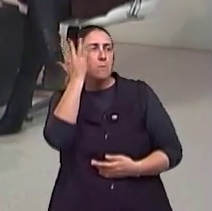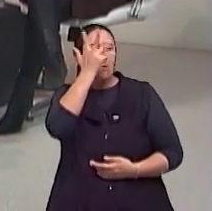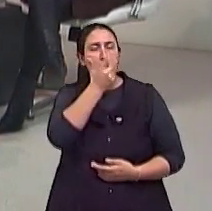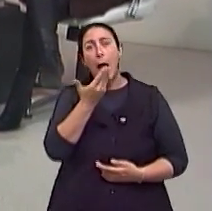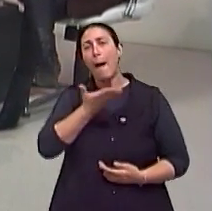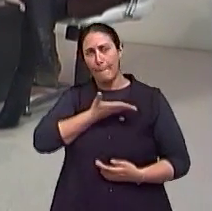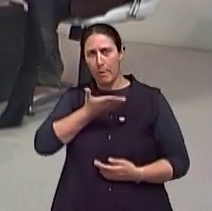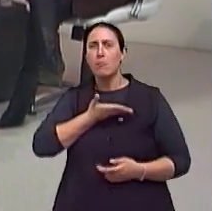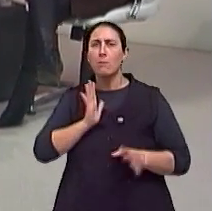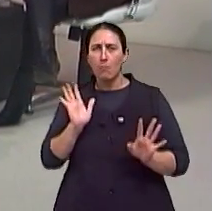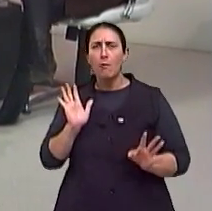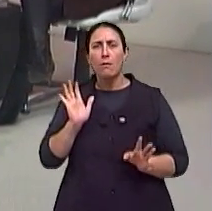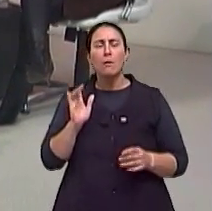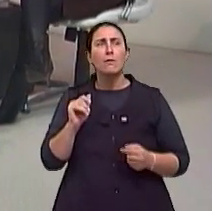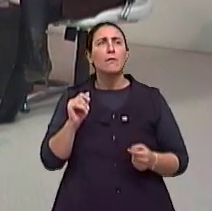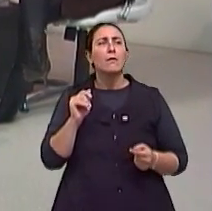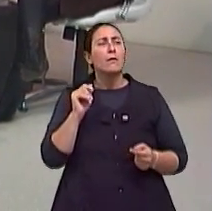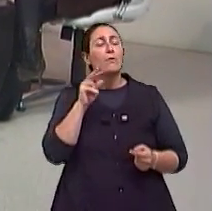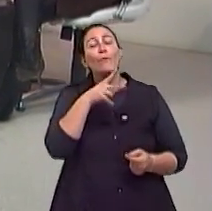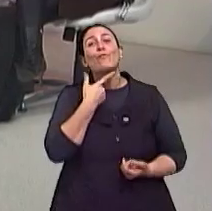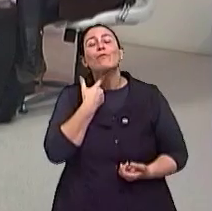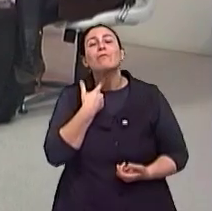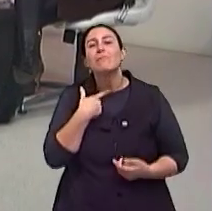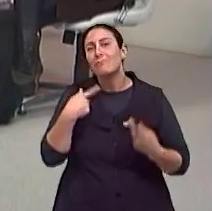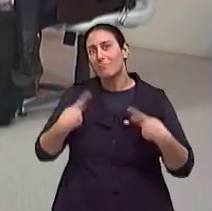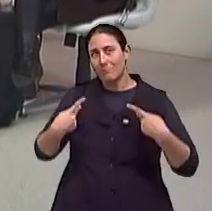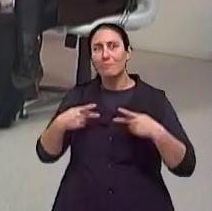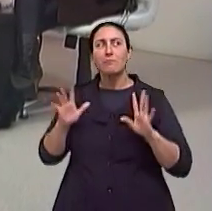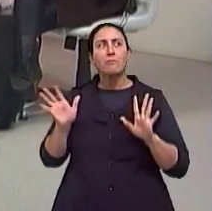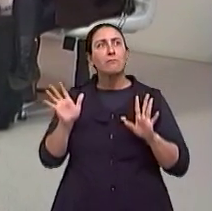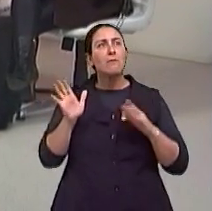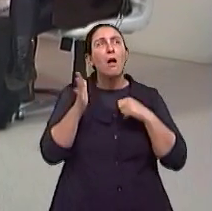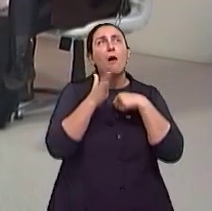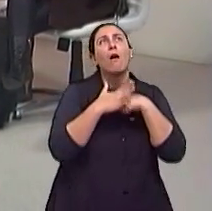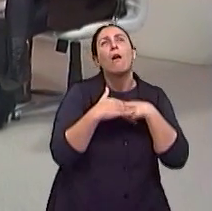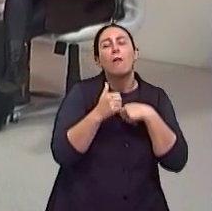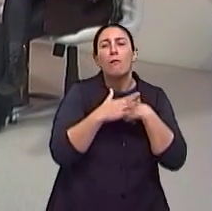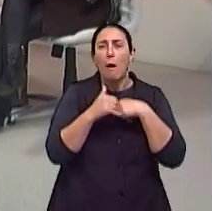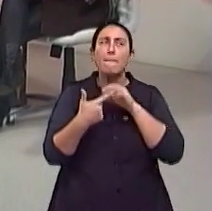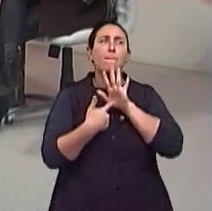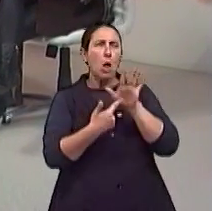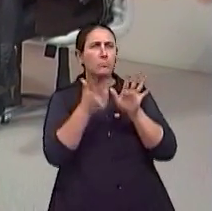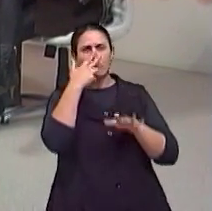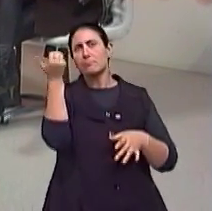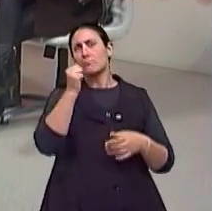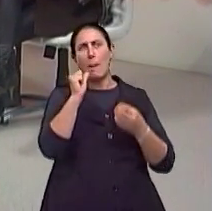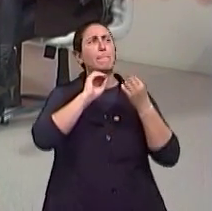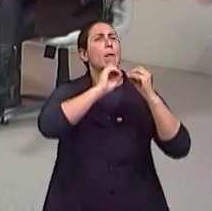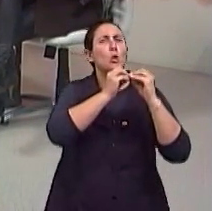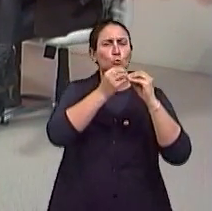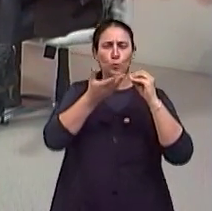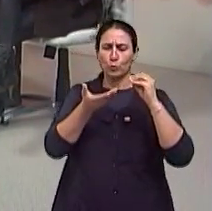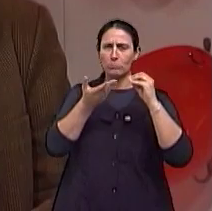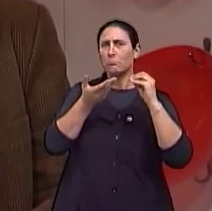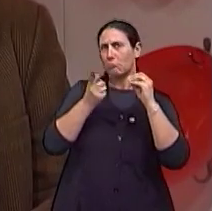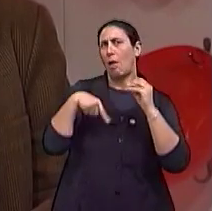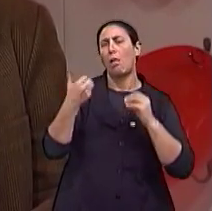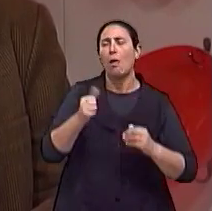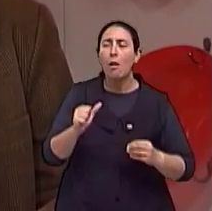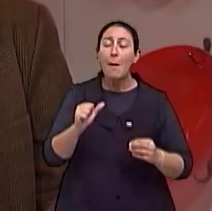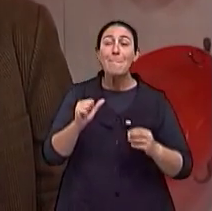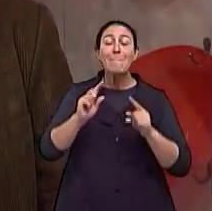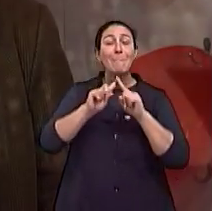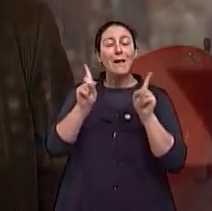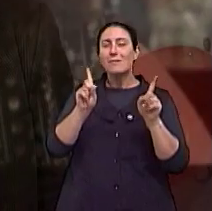e, bom, esse é um desejo, uma manifestação de afeto homossexual. Em outra parte do